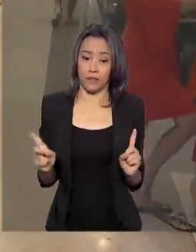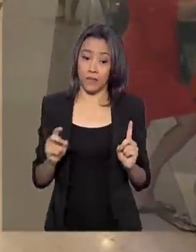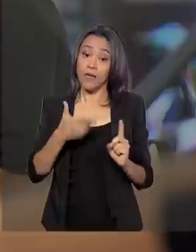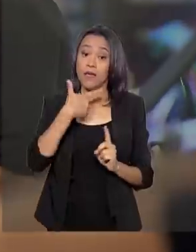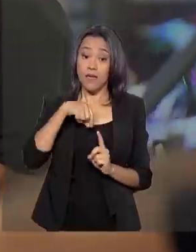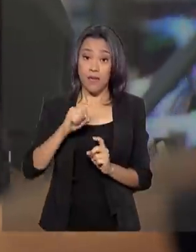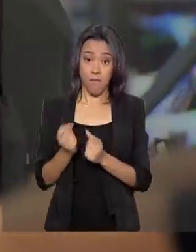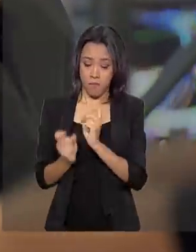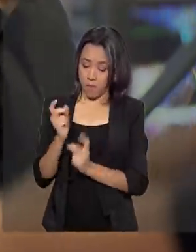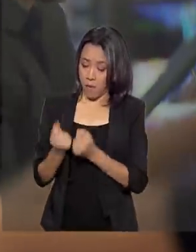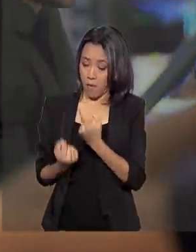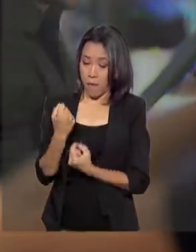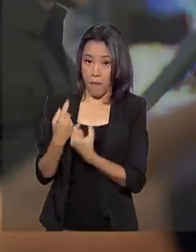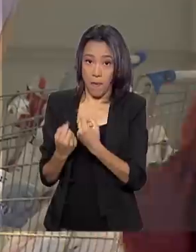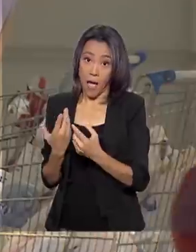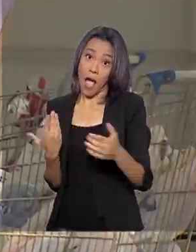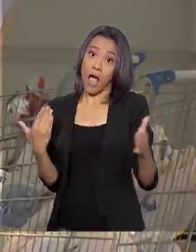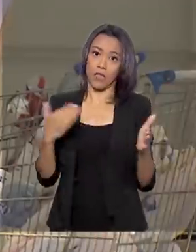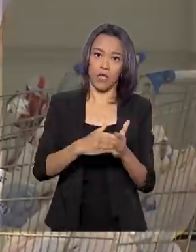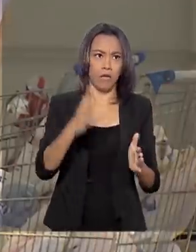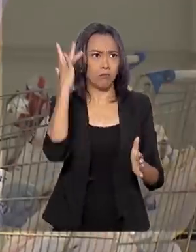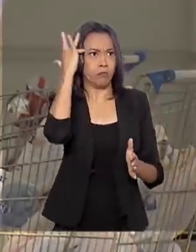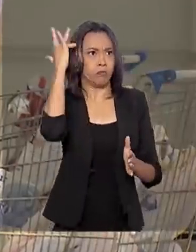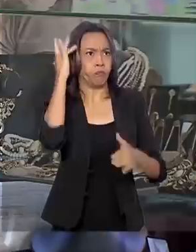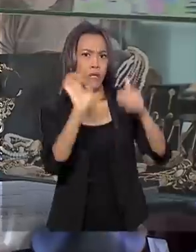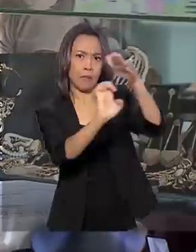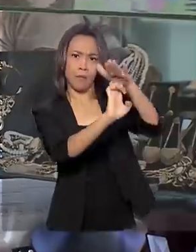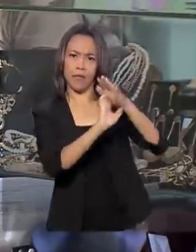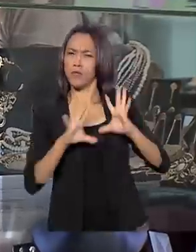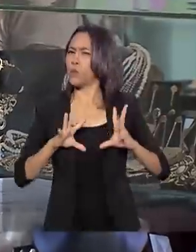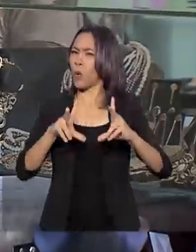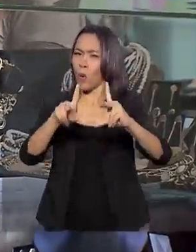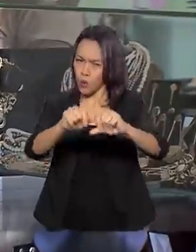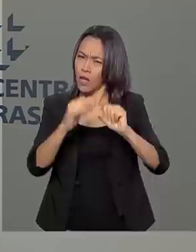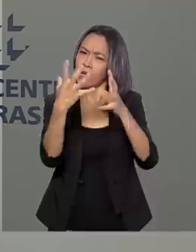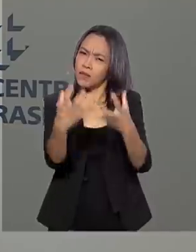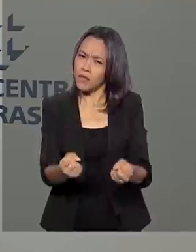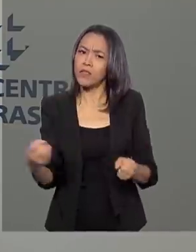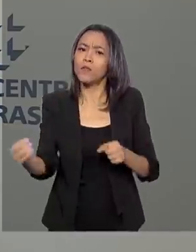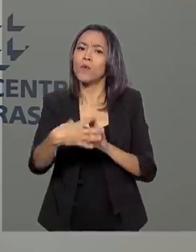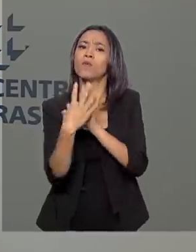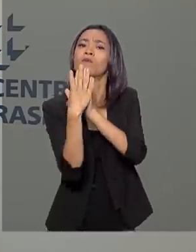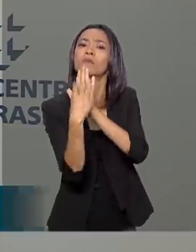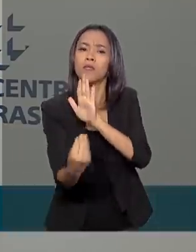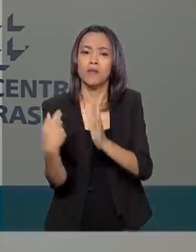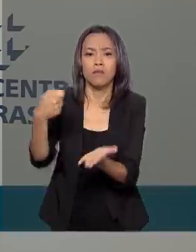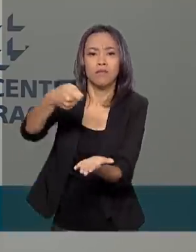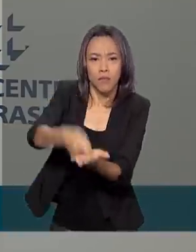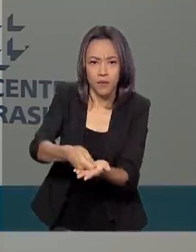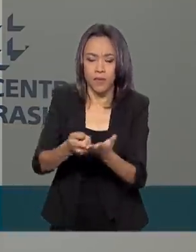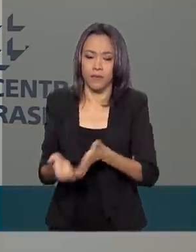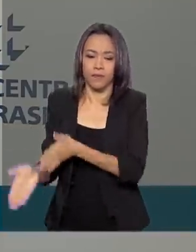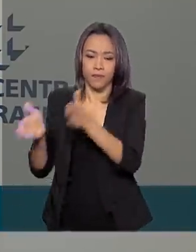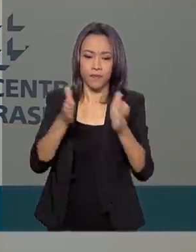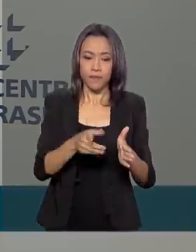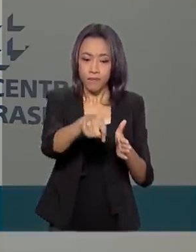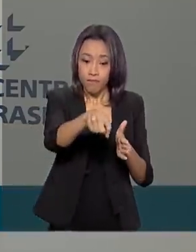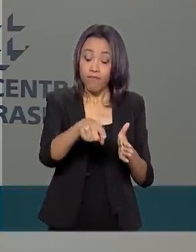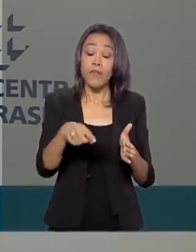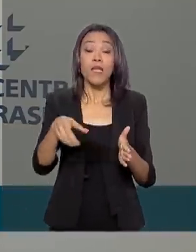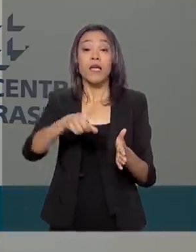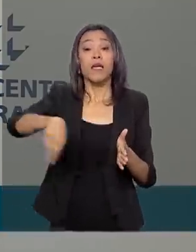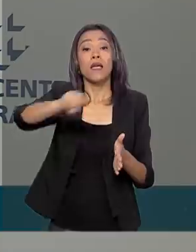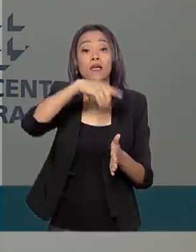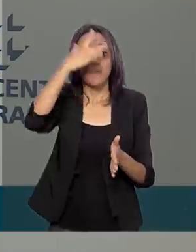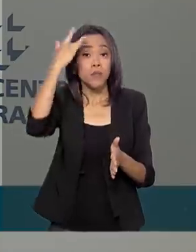ao grande empresário, todos passem a aceitar o novo meio de pagamento. O que se pretende é que a população tenha uma